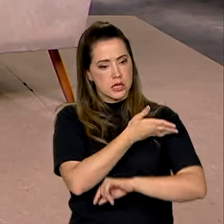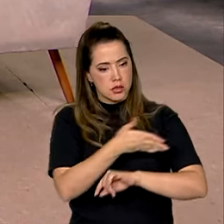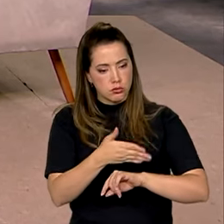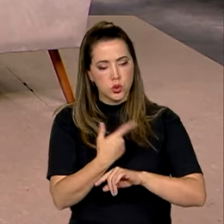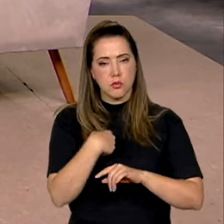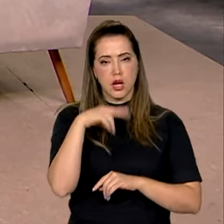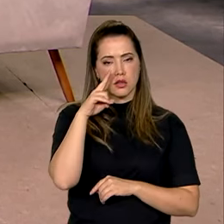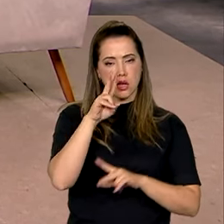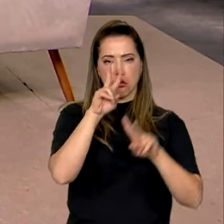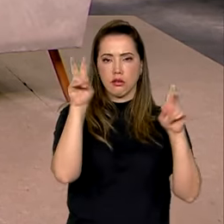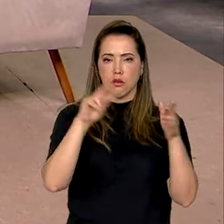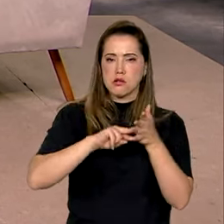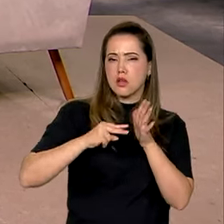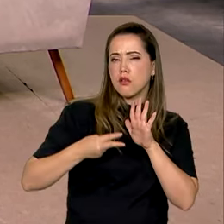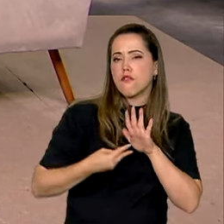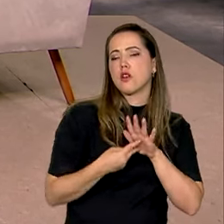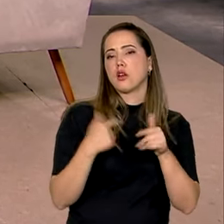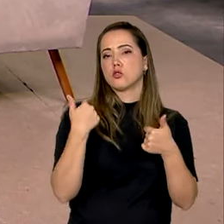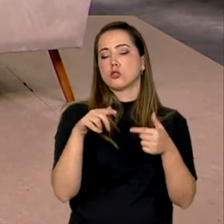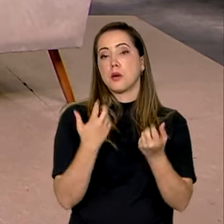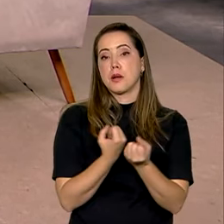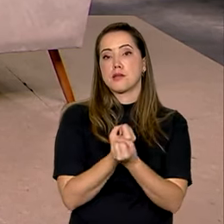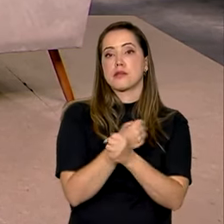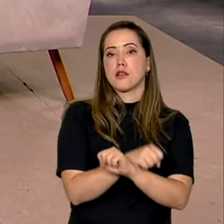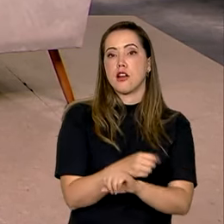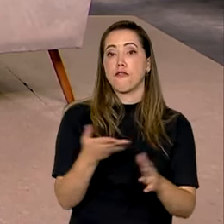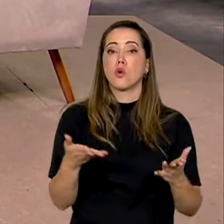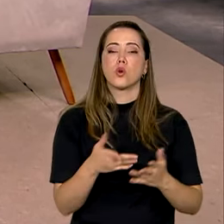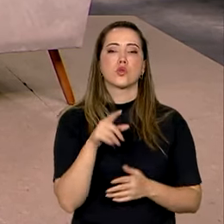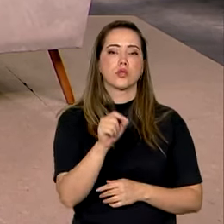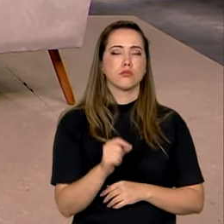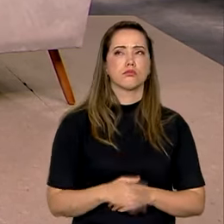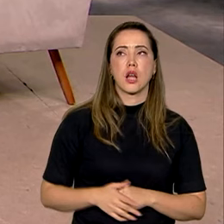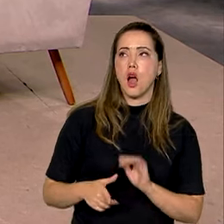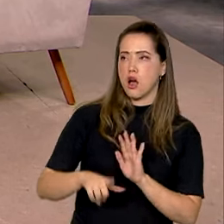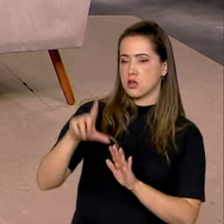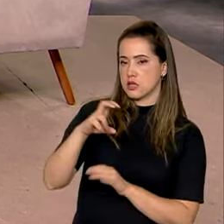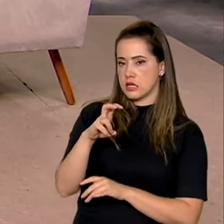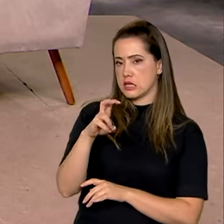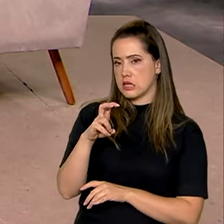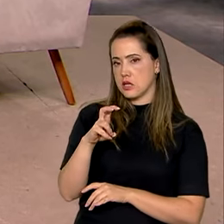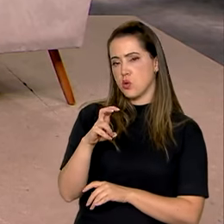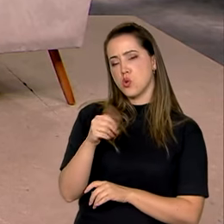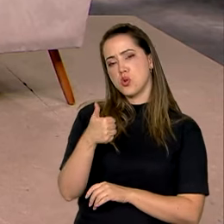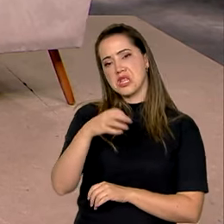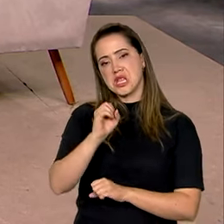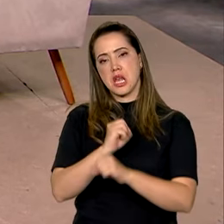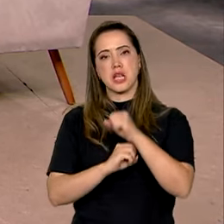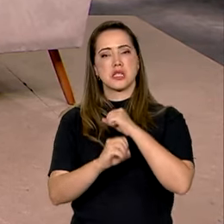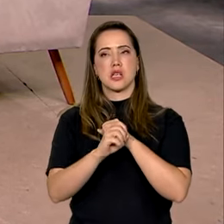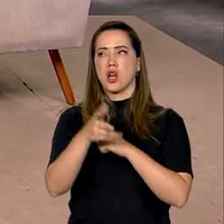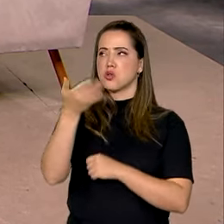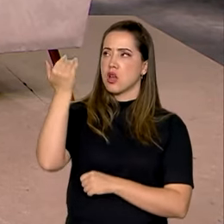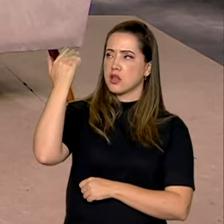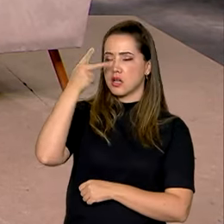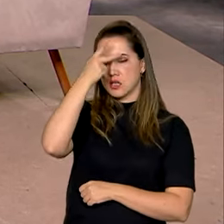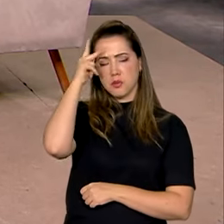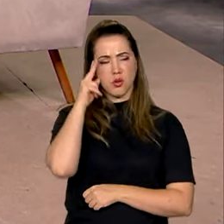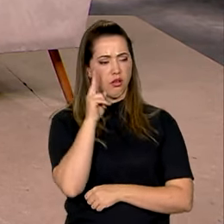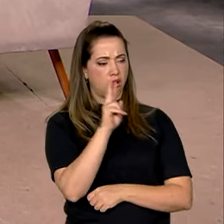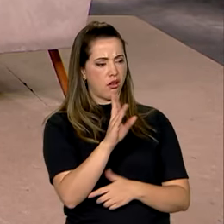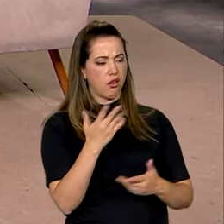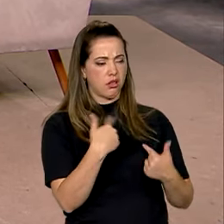sobre o conceito de trabalho escravo contemporâneo. Que talvez há 5, 10 anos atrás, você falasse para um trabalhador de trabalho escravo, ele ia ter uma